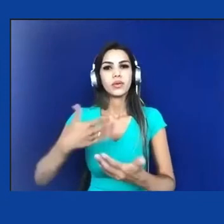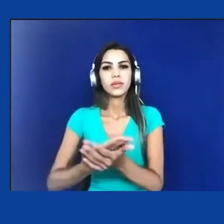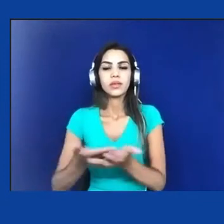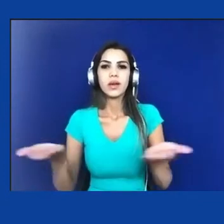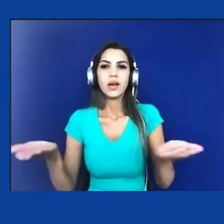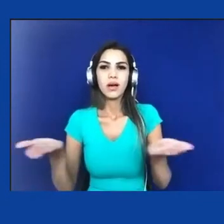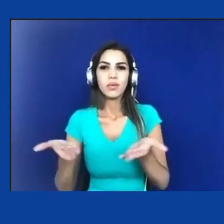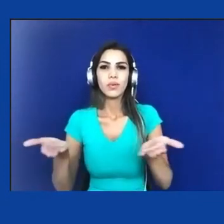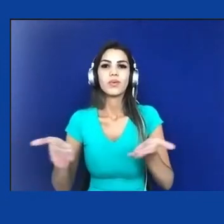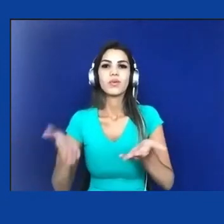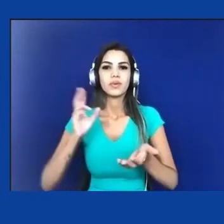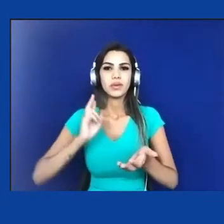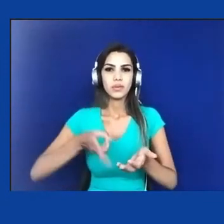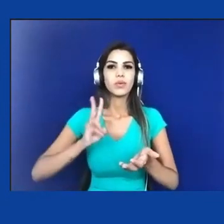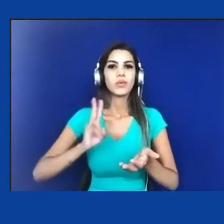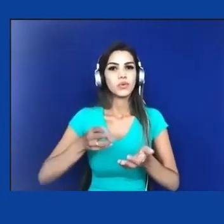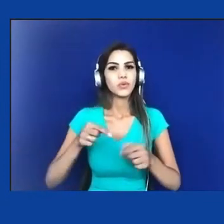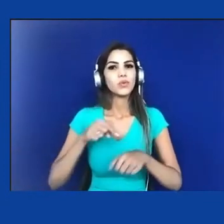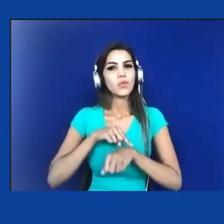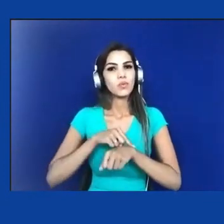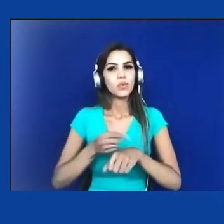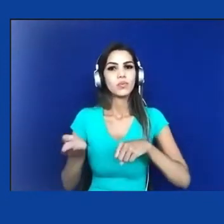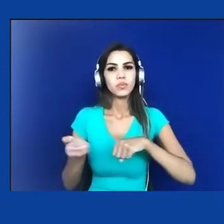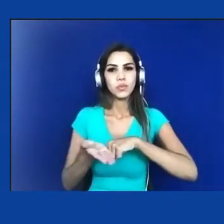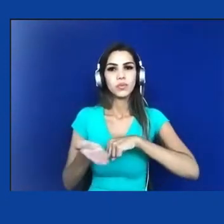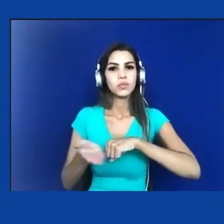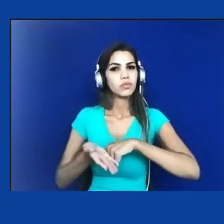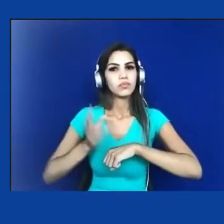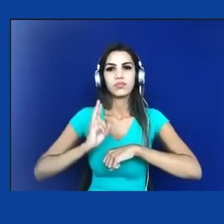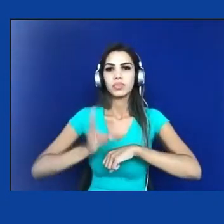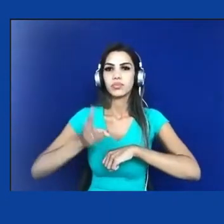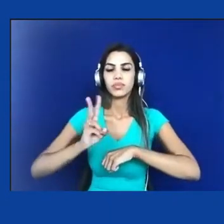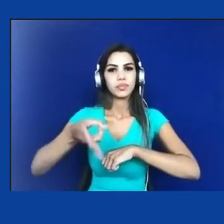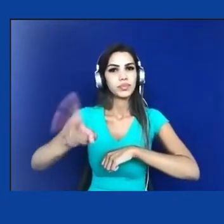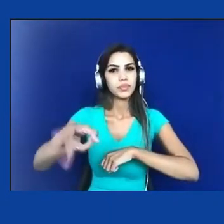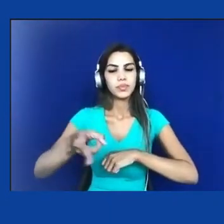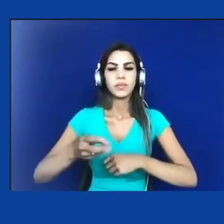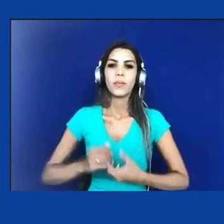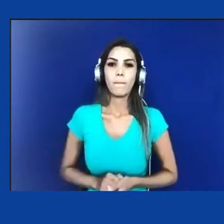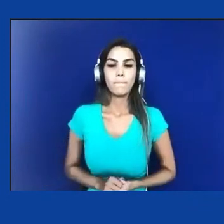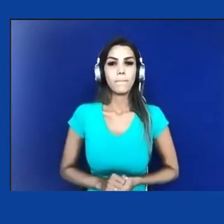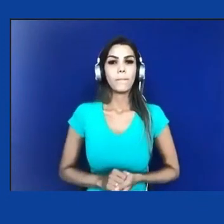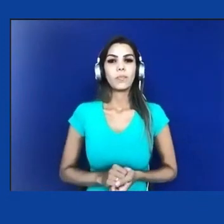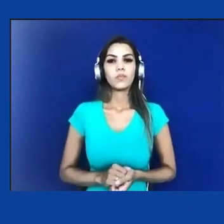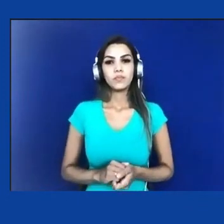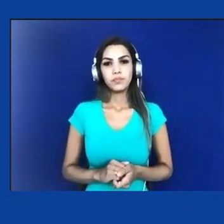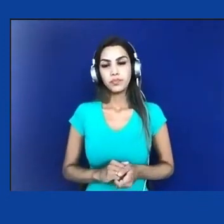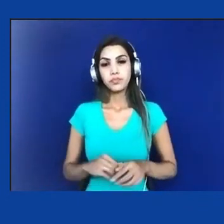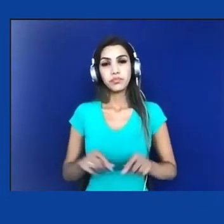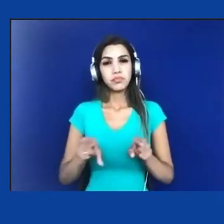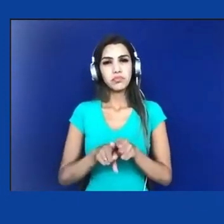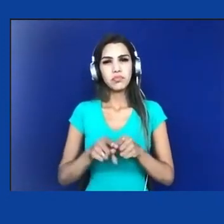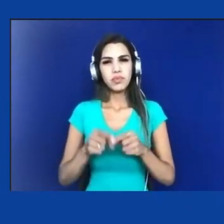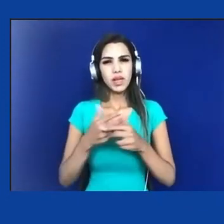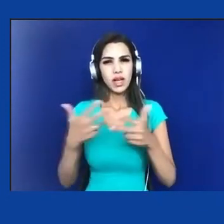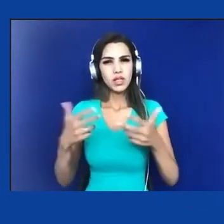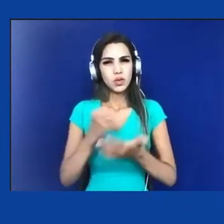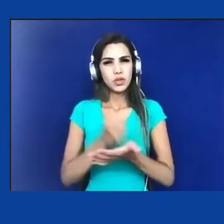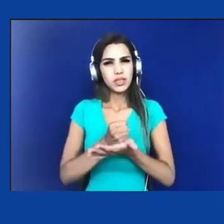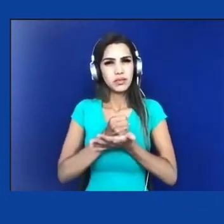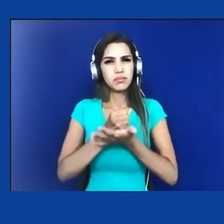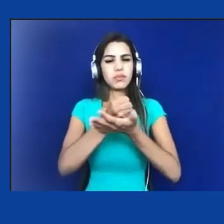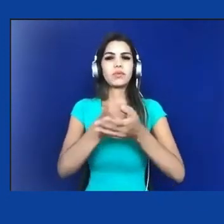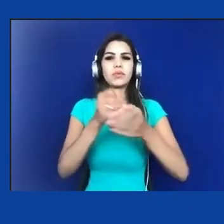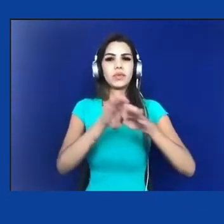até a contemporaneidade. As contradições que sustentam a desigualdade são